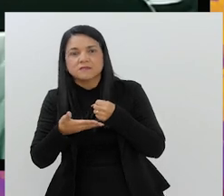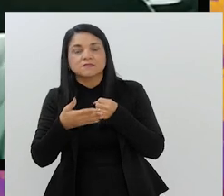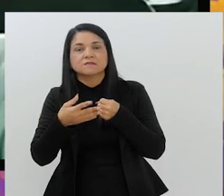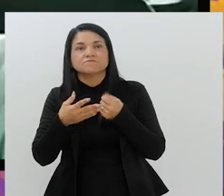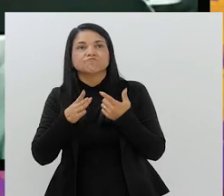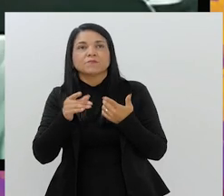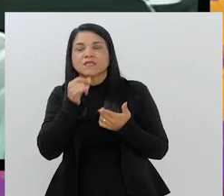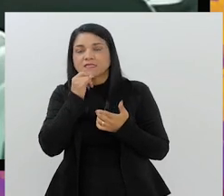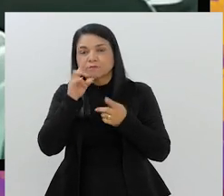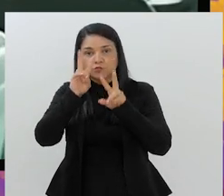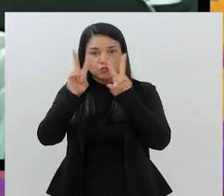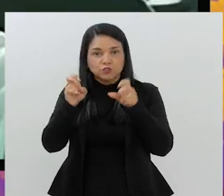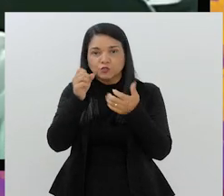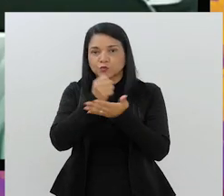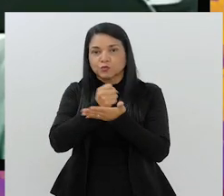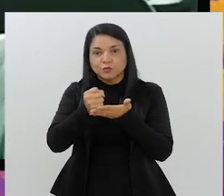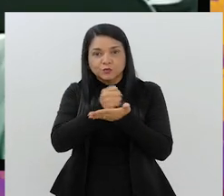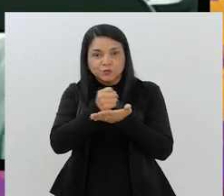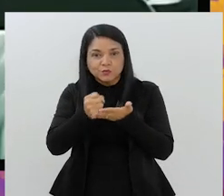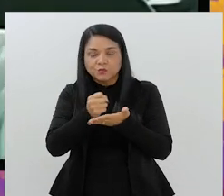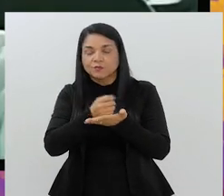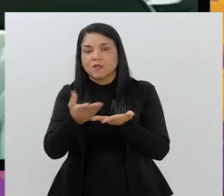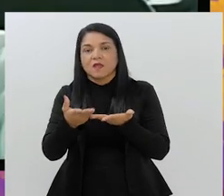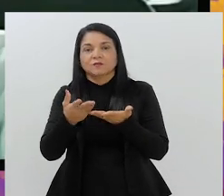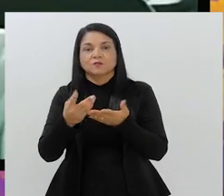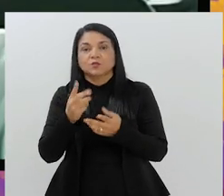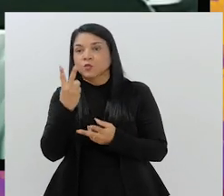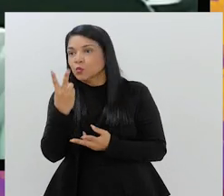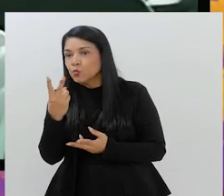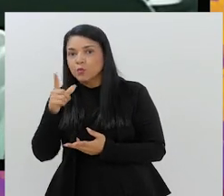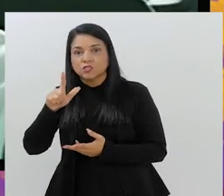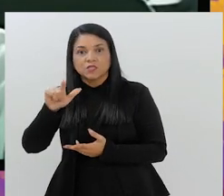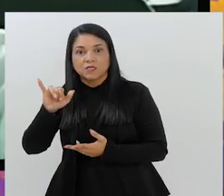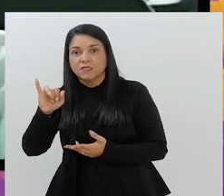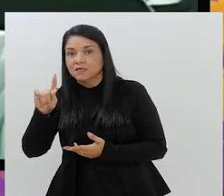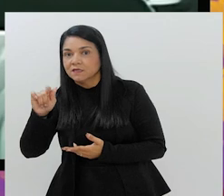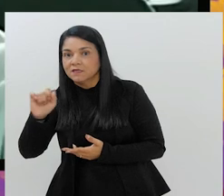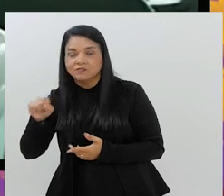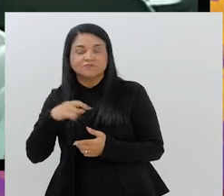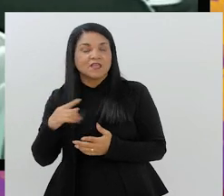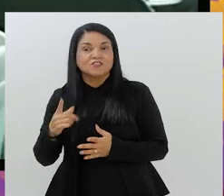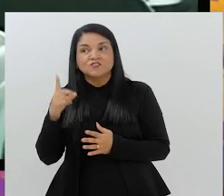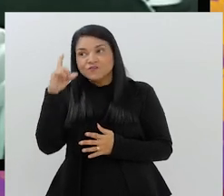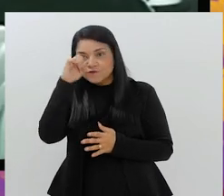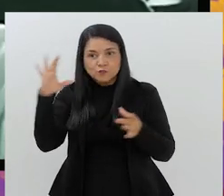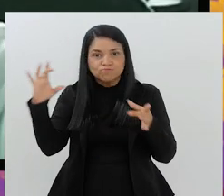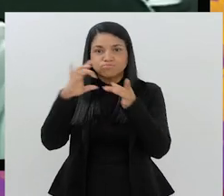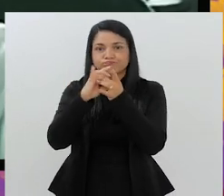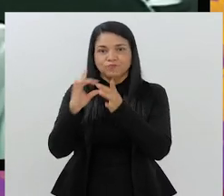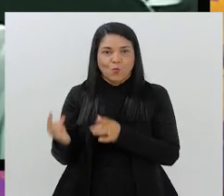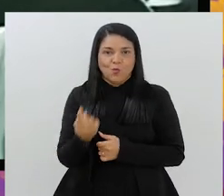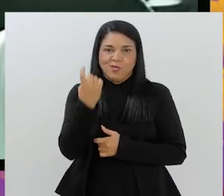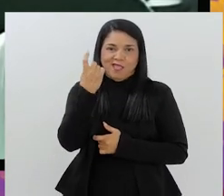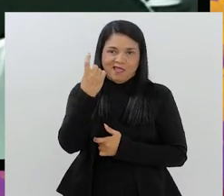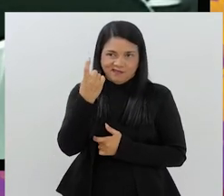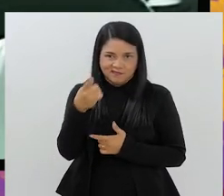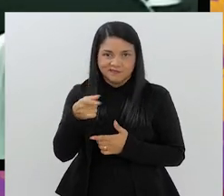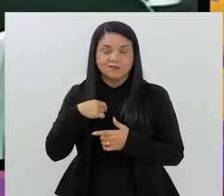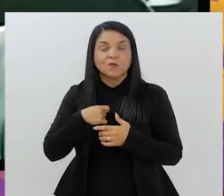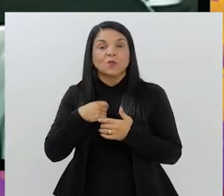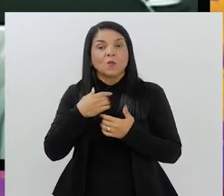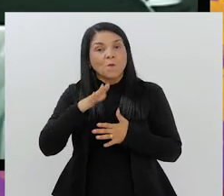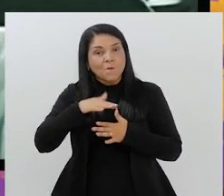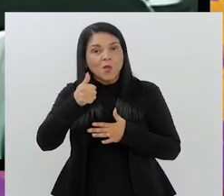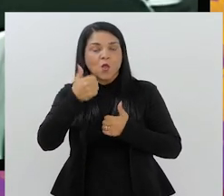embrionária, onde se discute, por exemplo, contratos de transmissão, são duas ligas. Estamos muito longe de uma unidade para